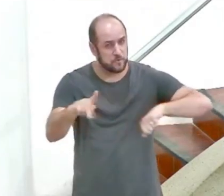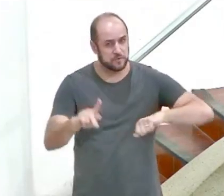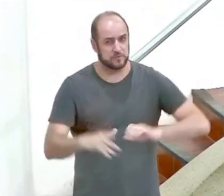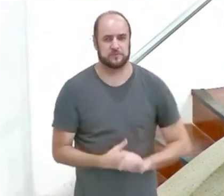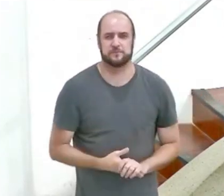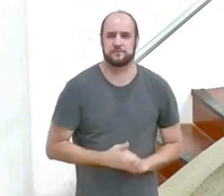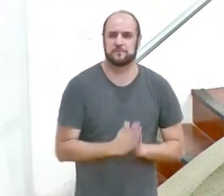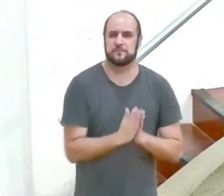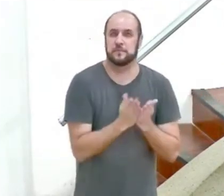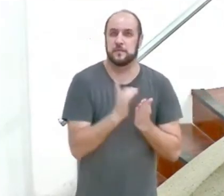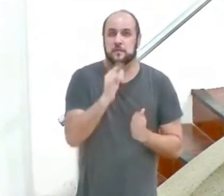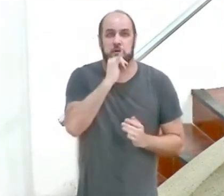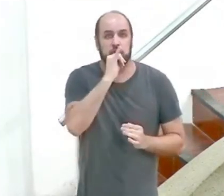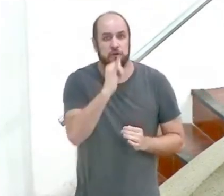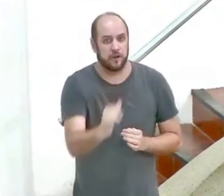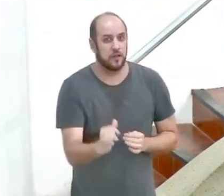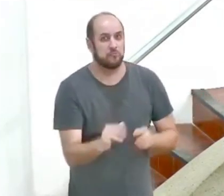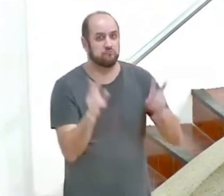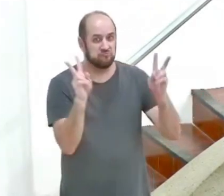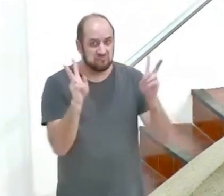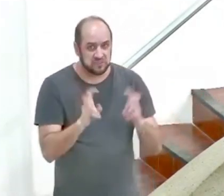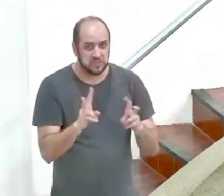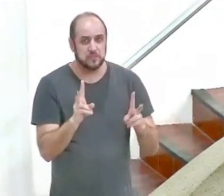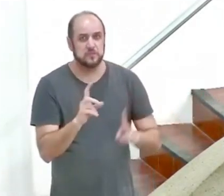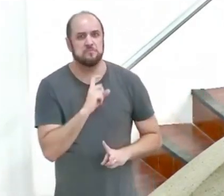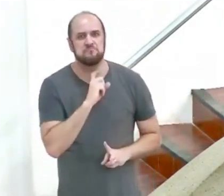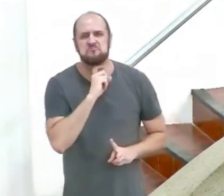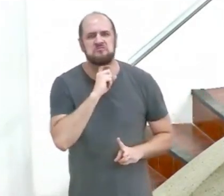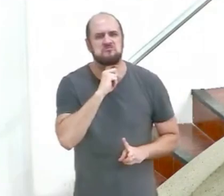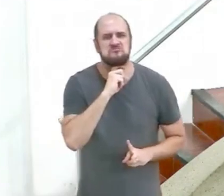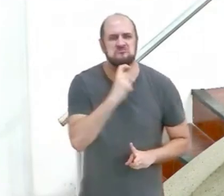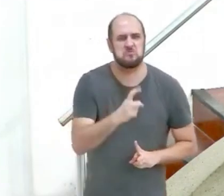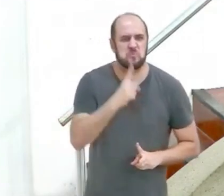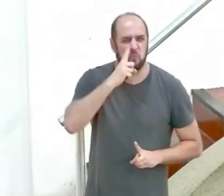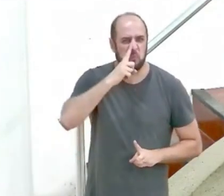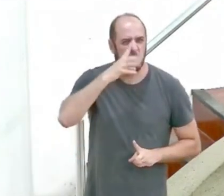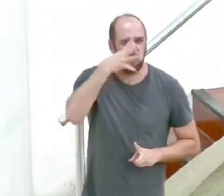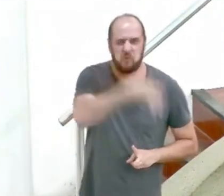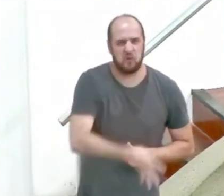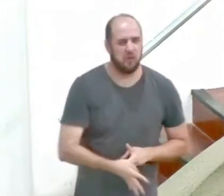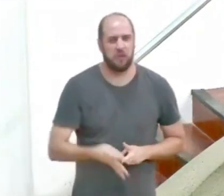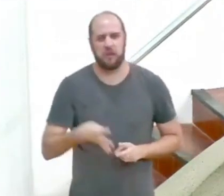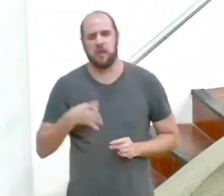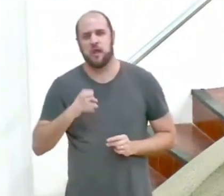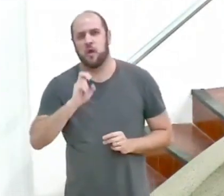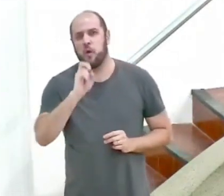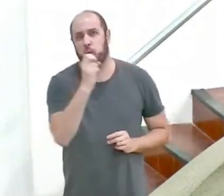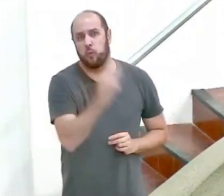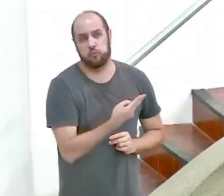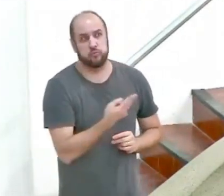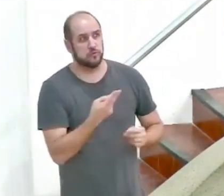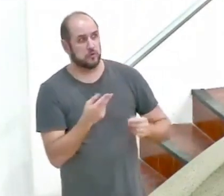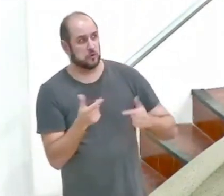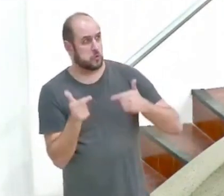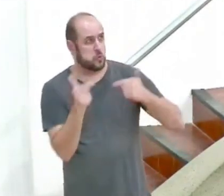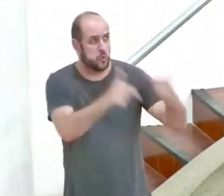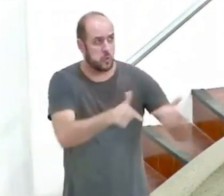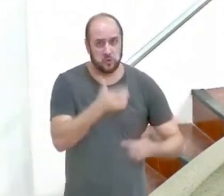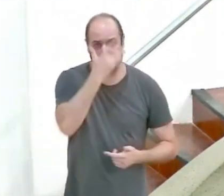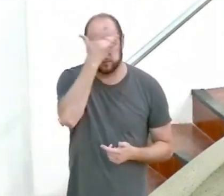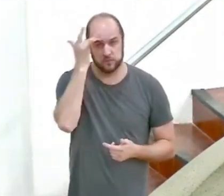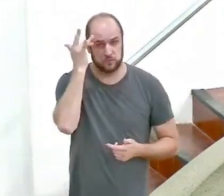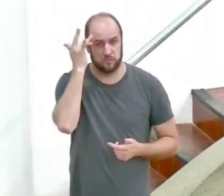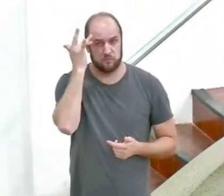Diz a palavra de Deus que nesta matéria ninguém ofenda nem defraude a seu irmão.